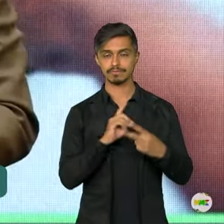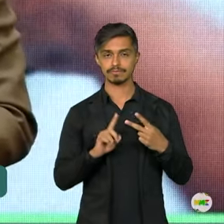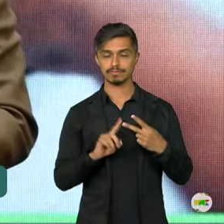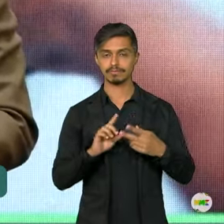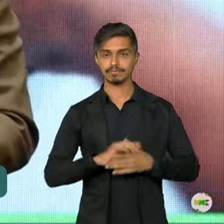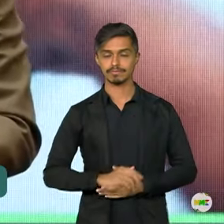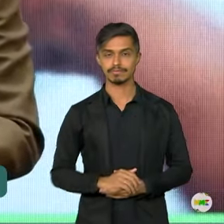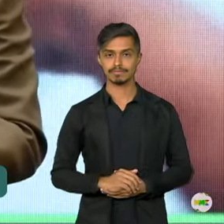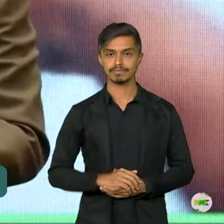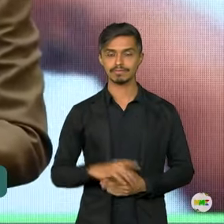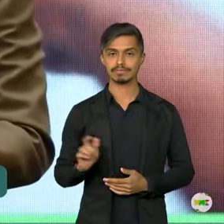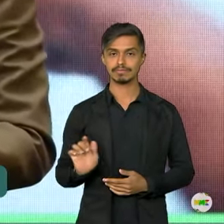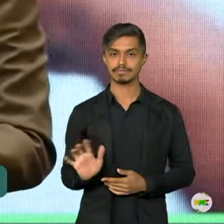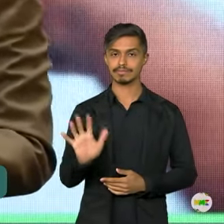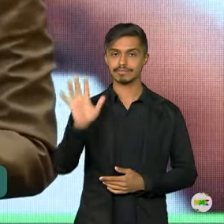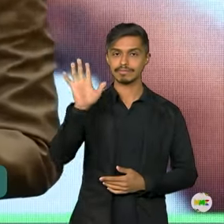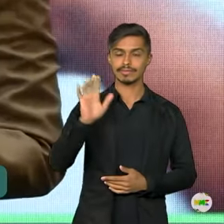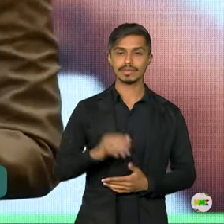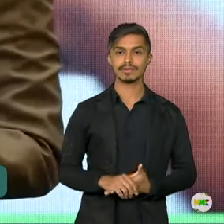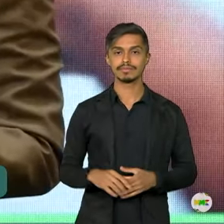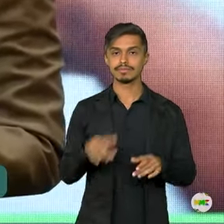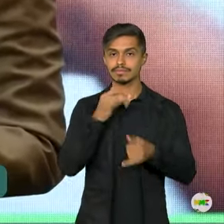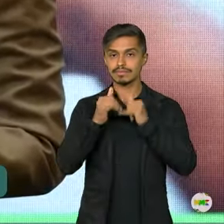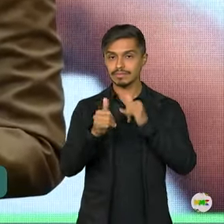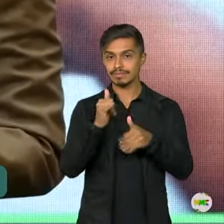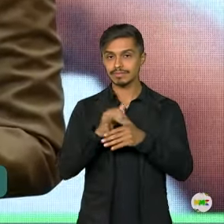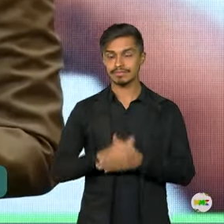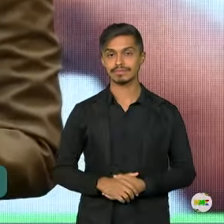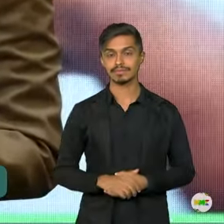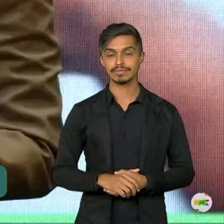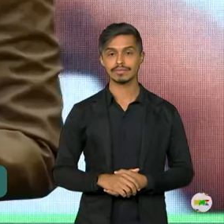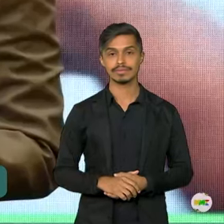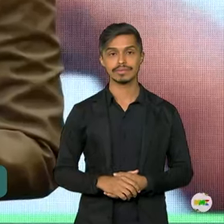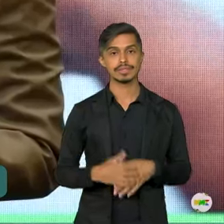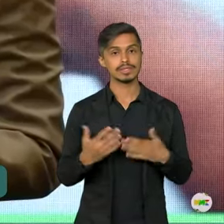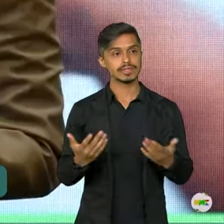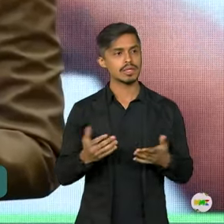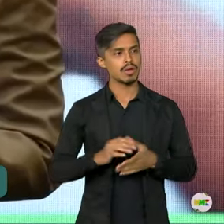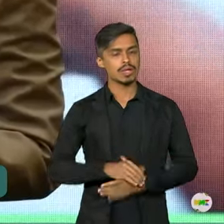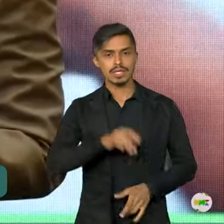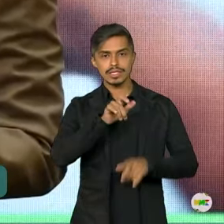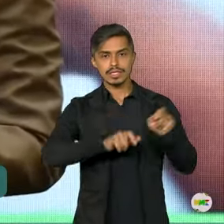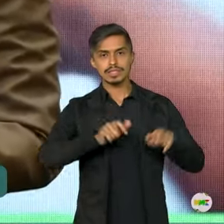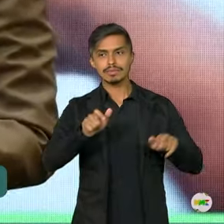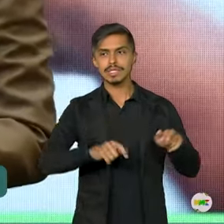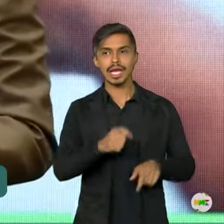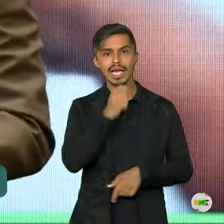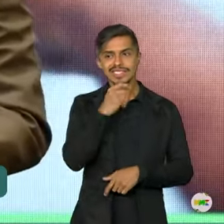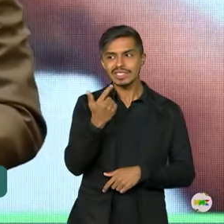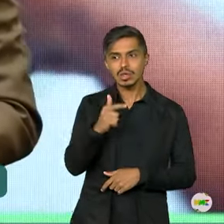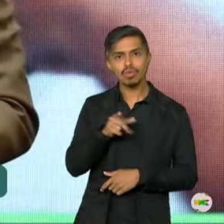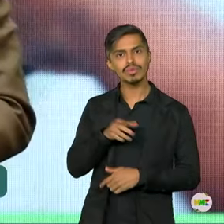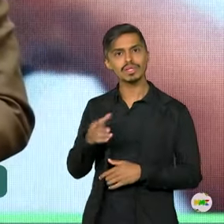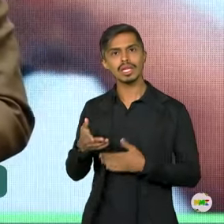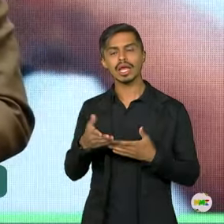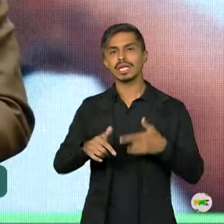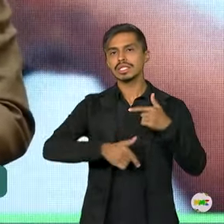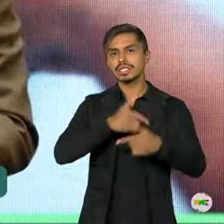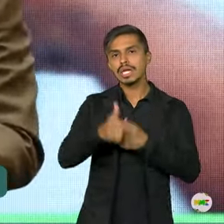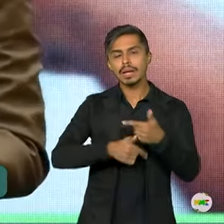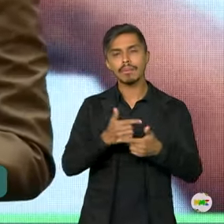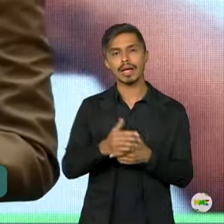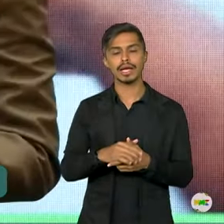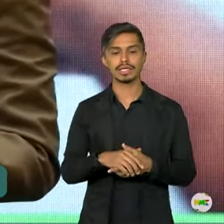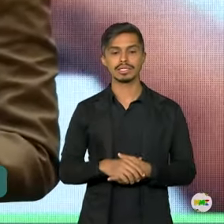Segundo, gás e energia elétrica. Não é possível que as pessoas que ainda não têm acesso ao emprego e à renda,